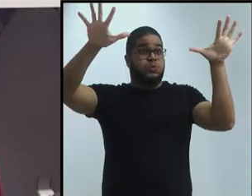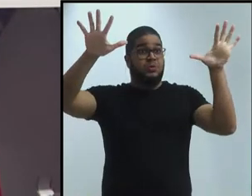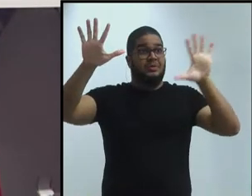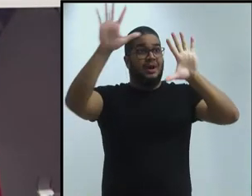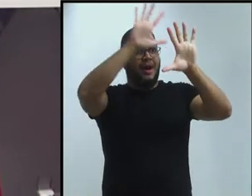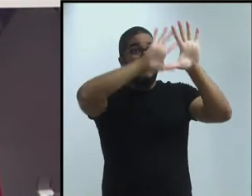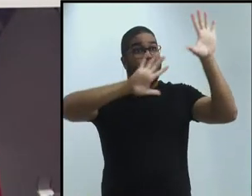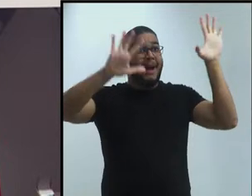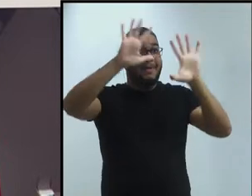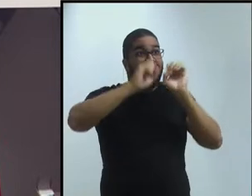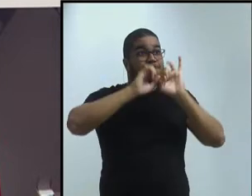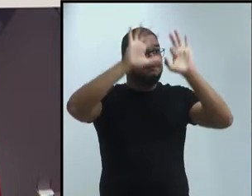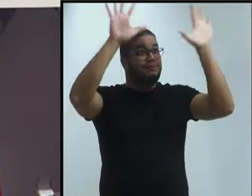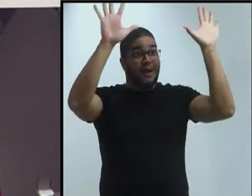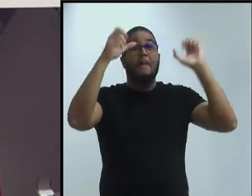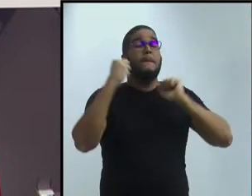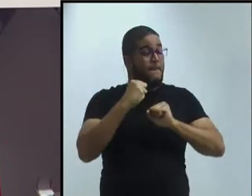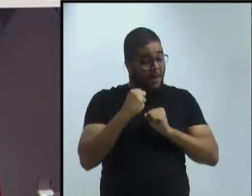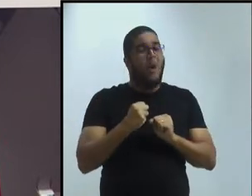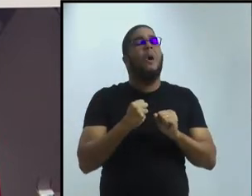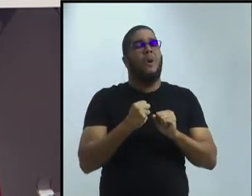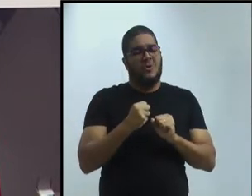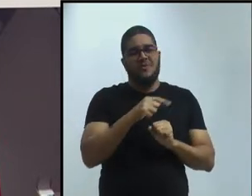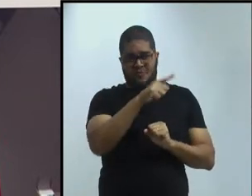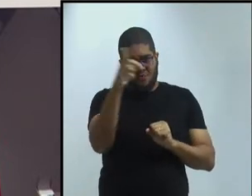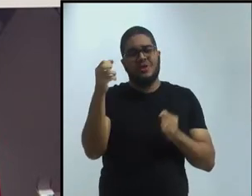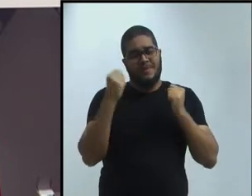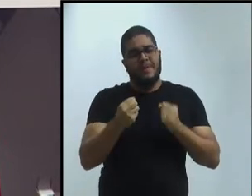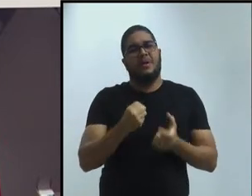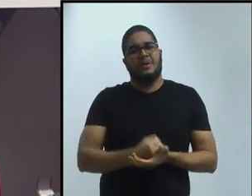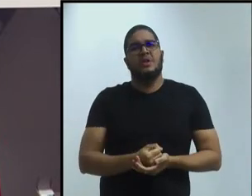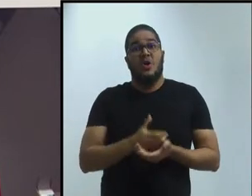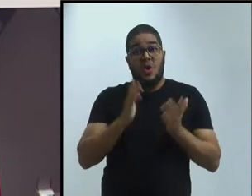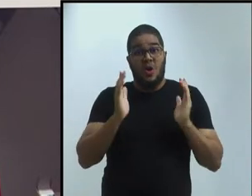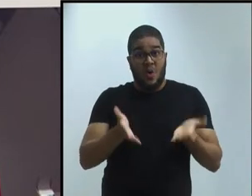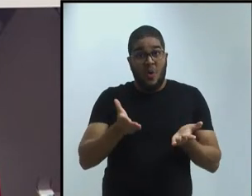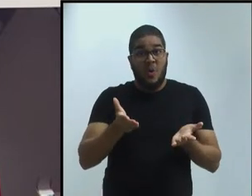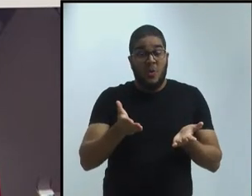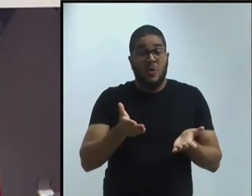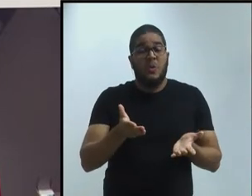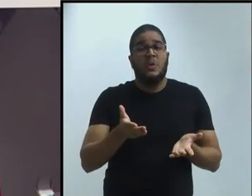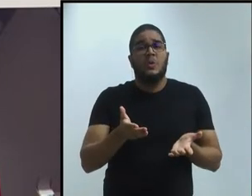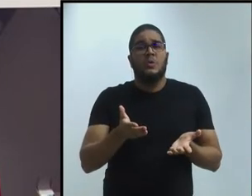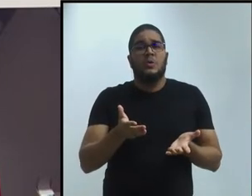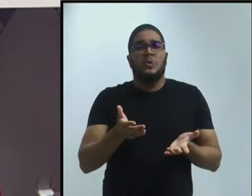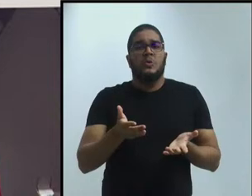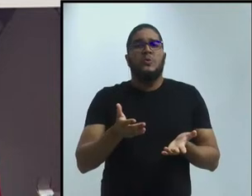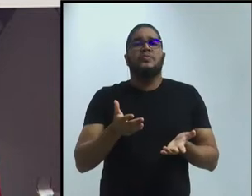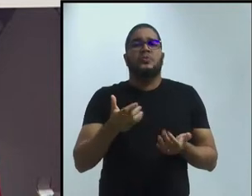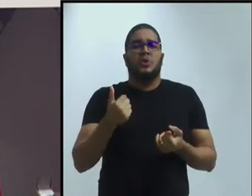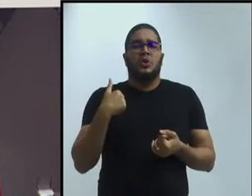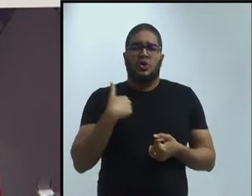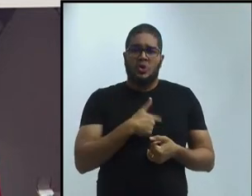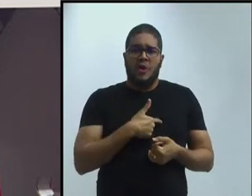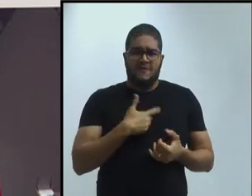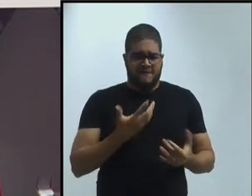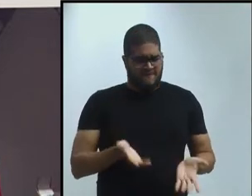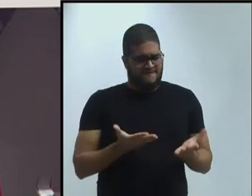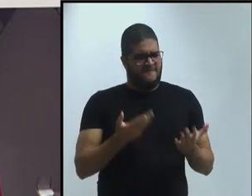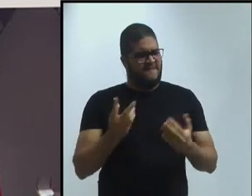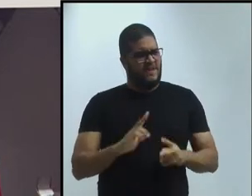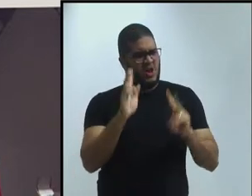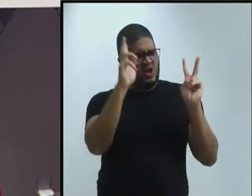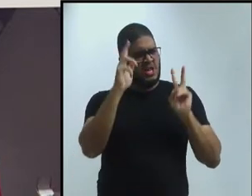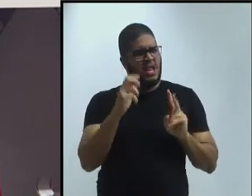Hoje em dia, se privilegia muito a questão das trocas sul-sul. Então, vamos